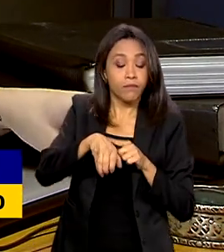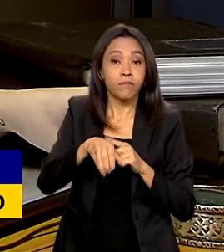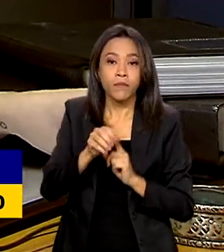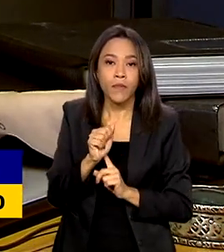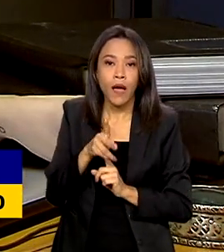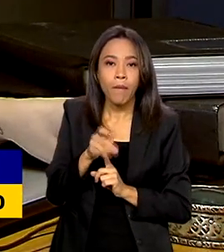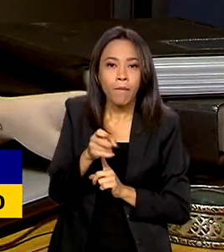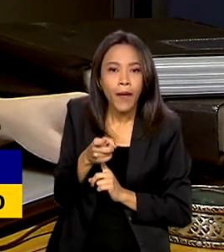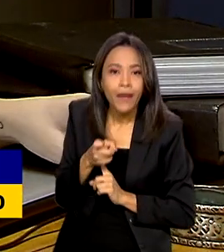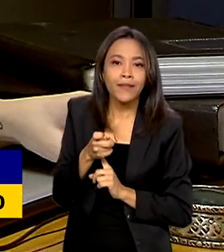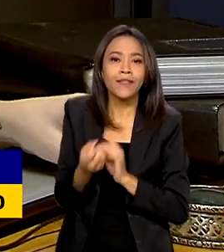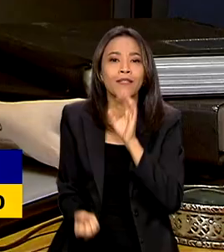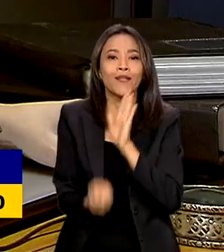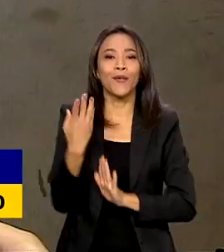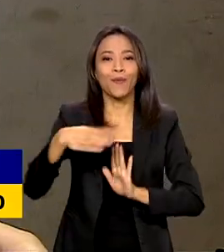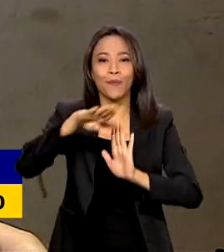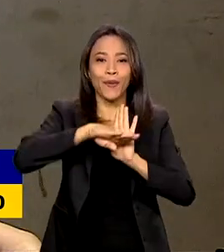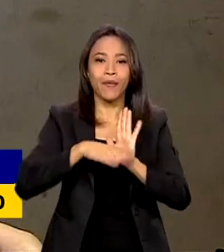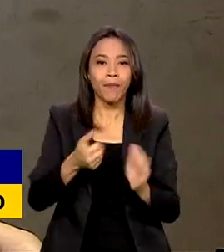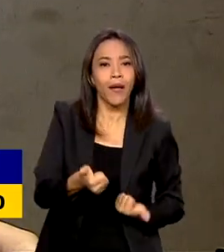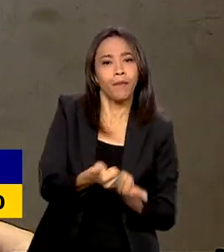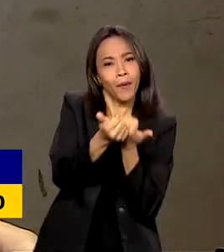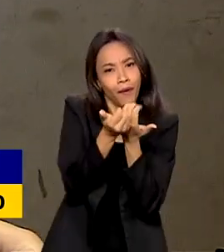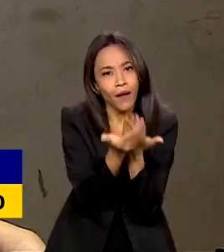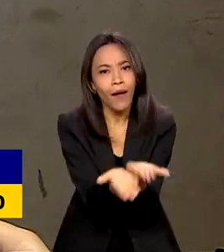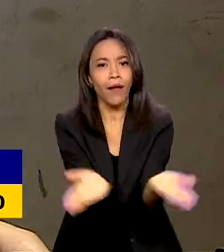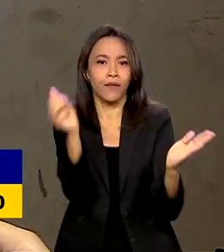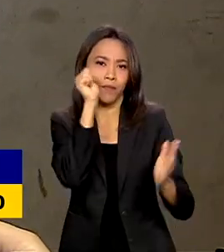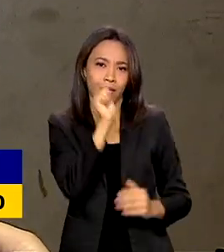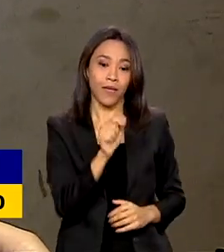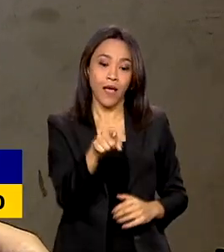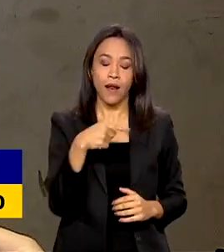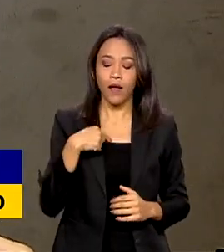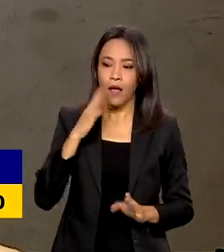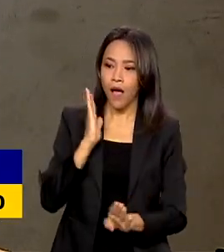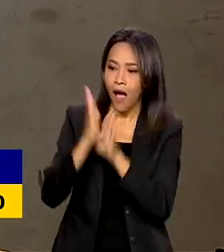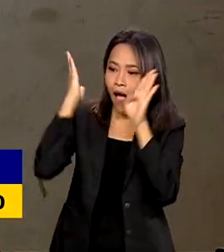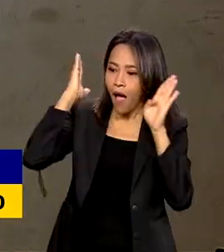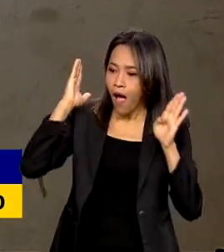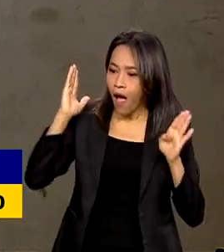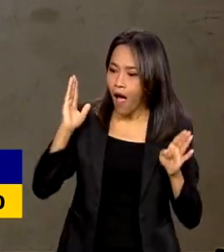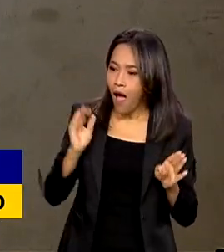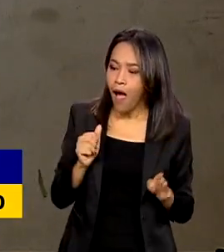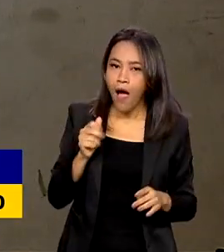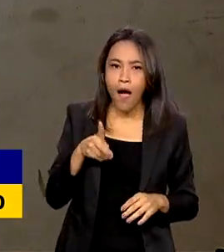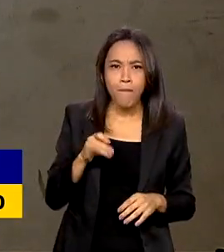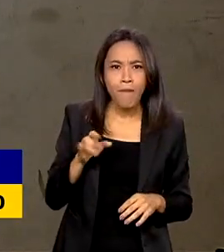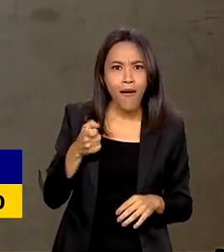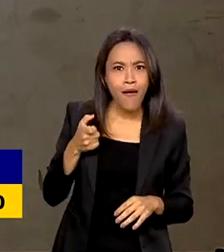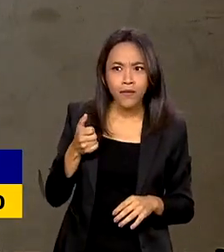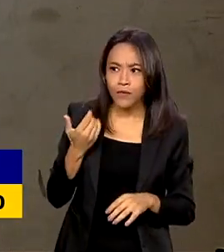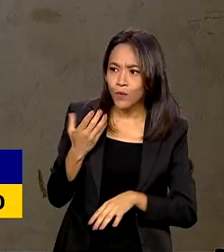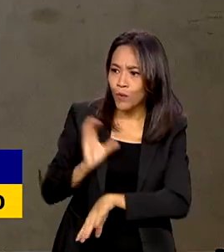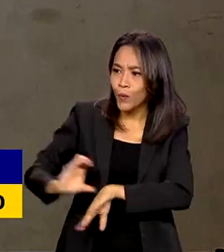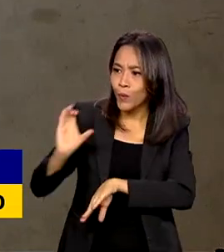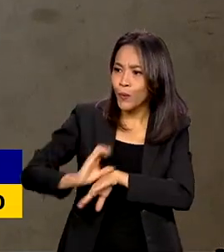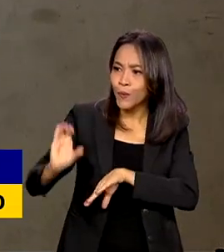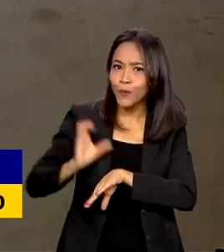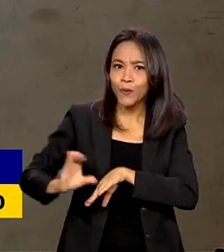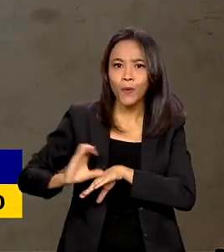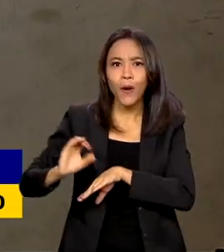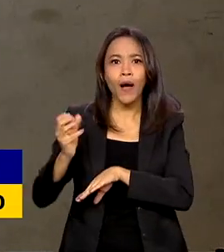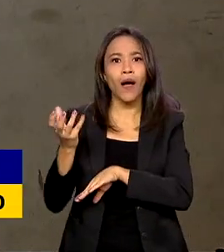para encurtar o caminho. Eu descobri que a Apex estava fazendo o curso de qualificação para